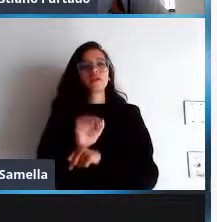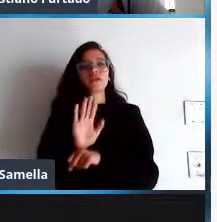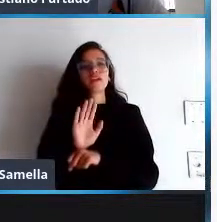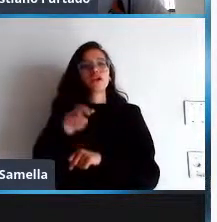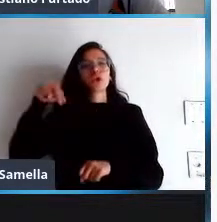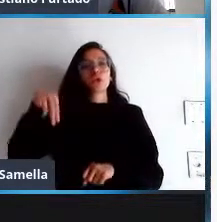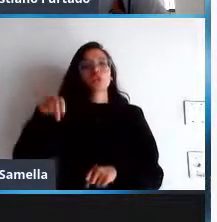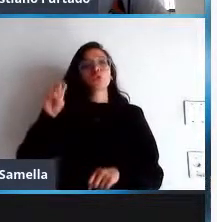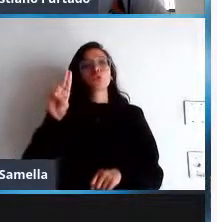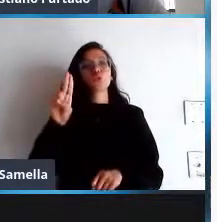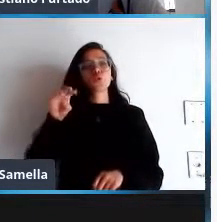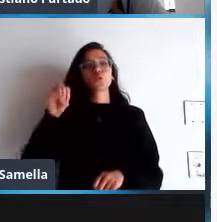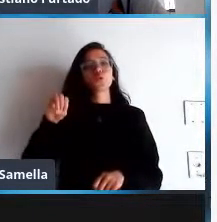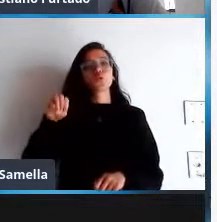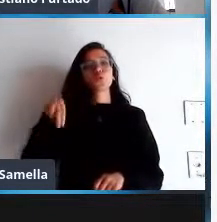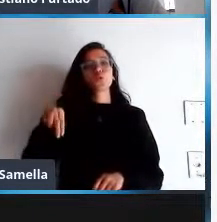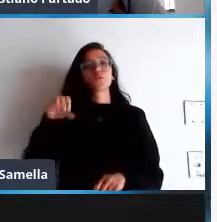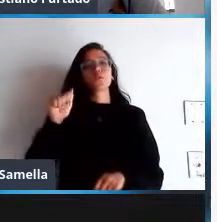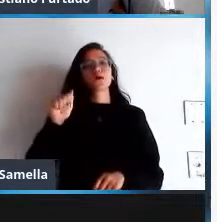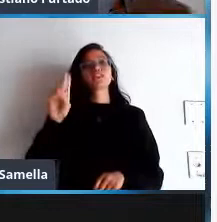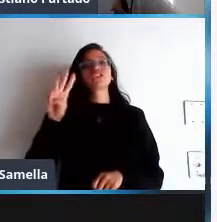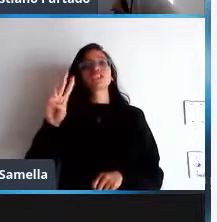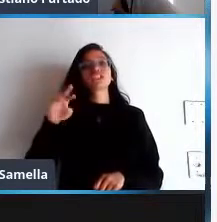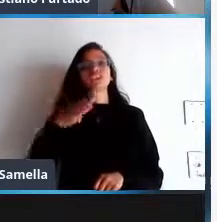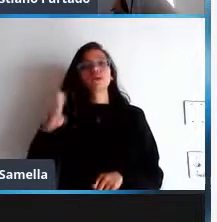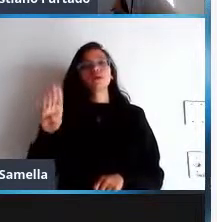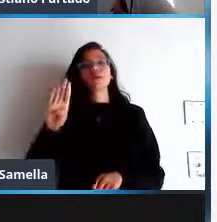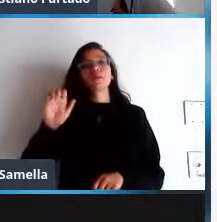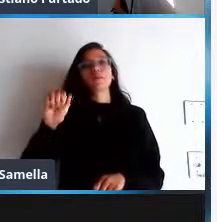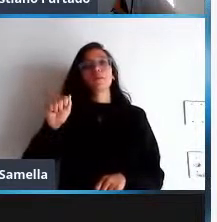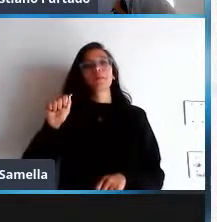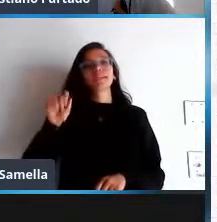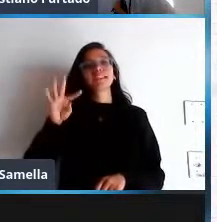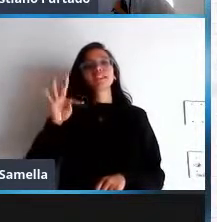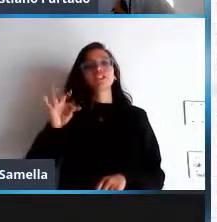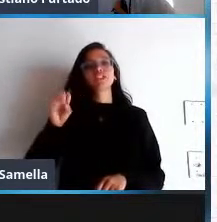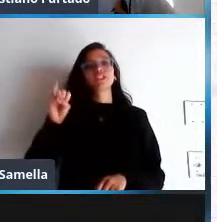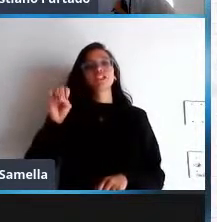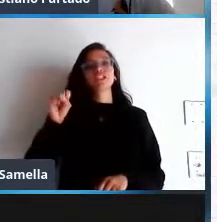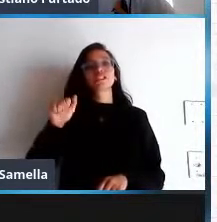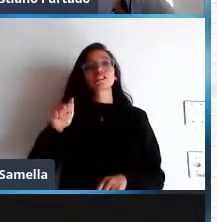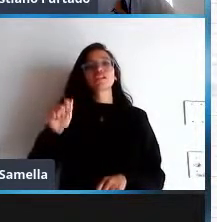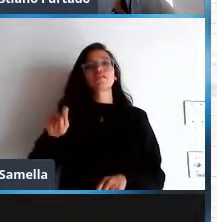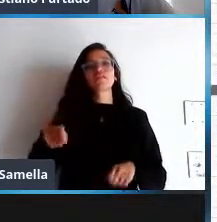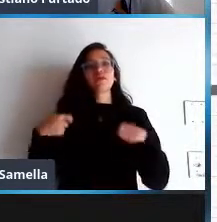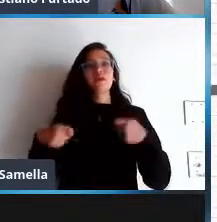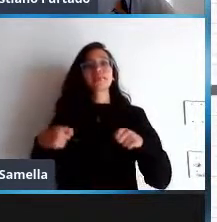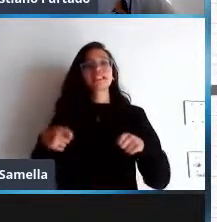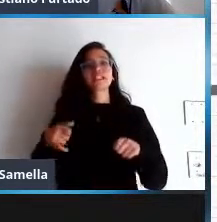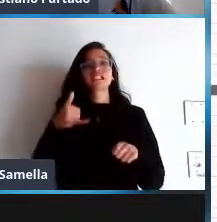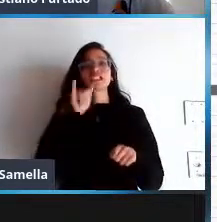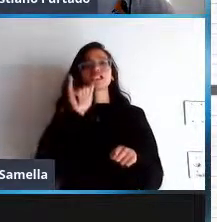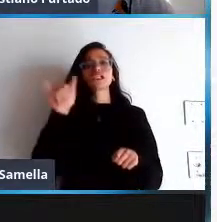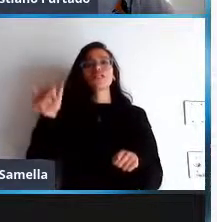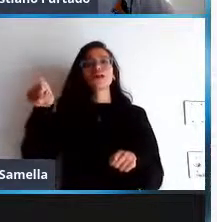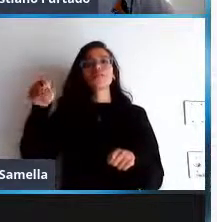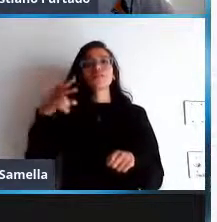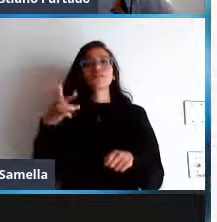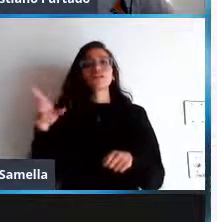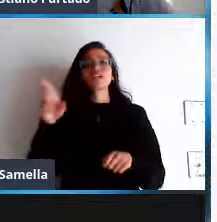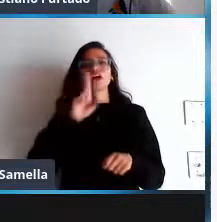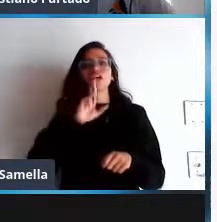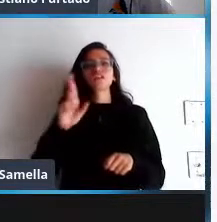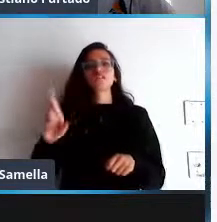Batista se o Nuno Batista não responder né número 58 Nuno Batista